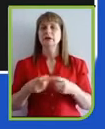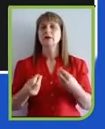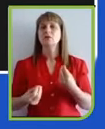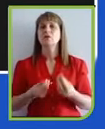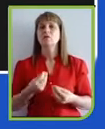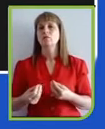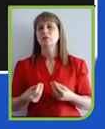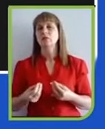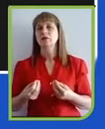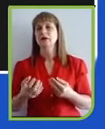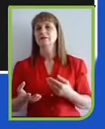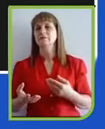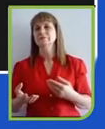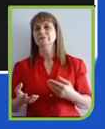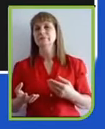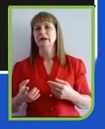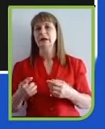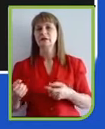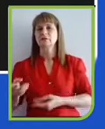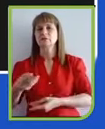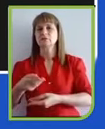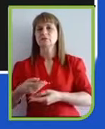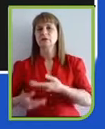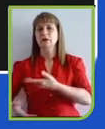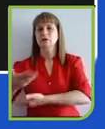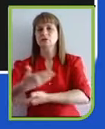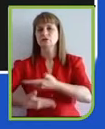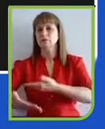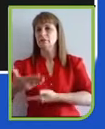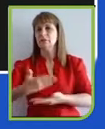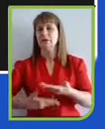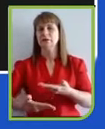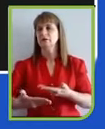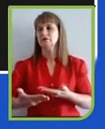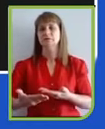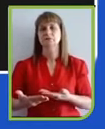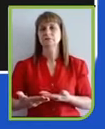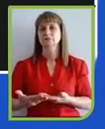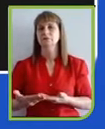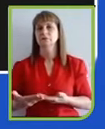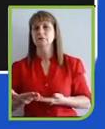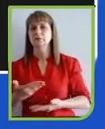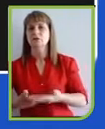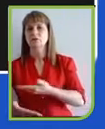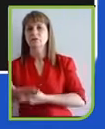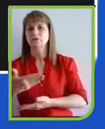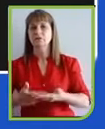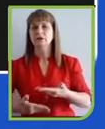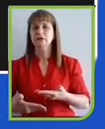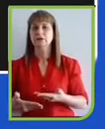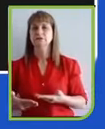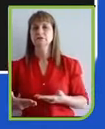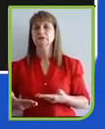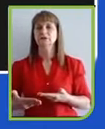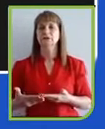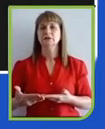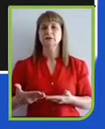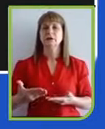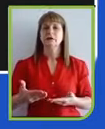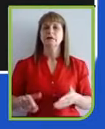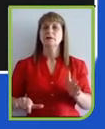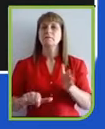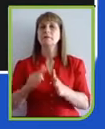equilibrada e sem ranhuras, que é a convivência multigeracional. Pela primeira vez, gente tem